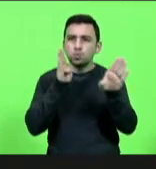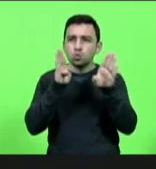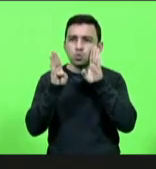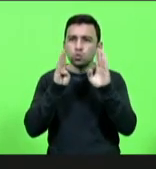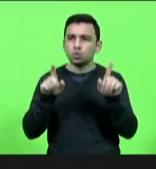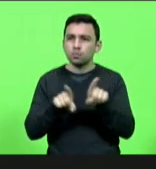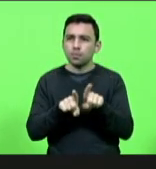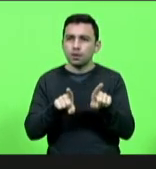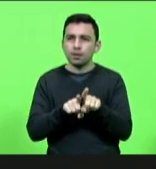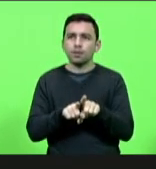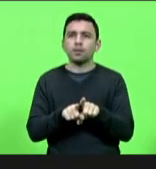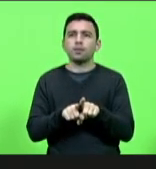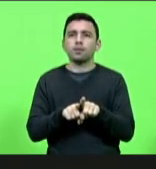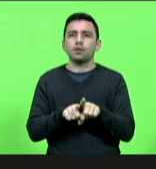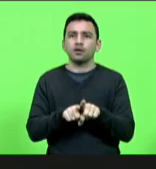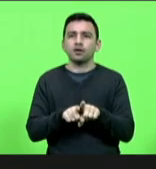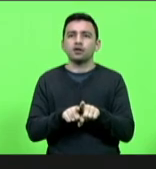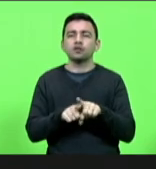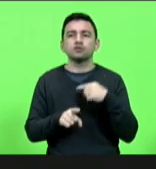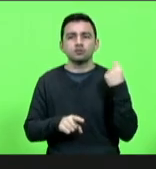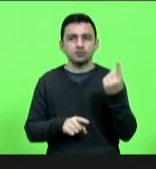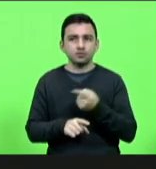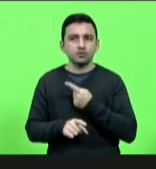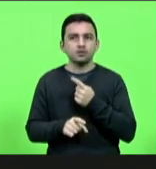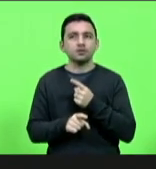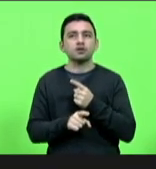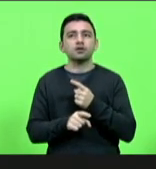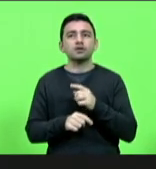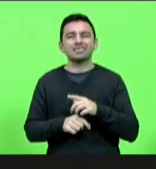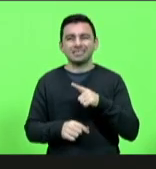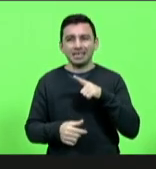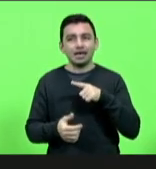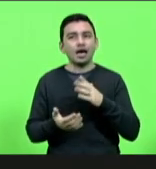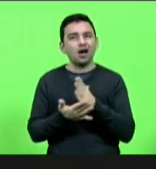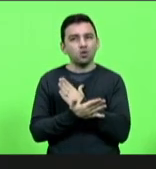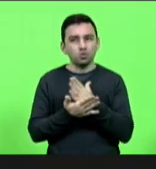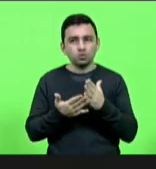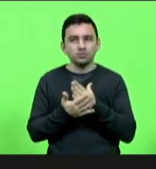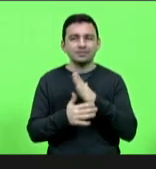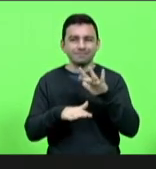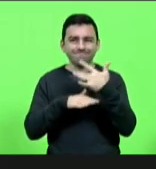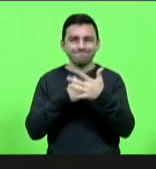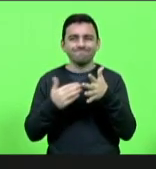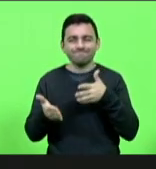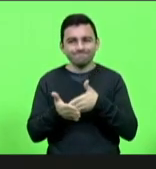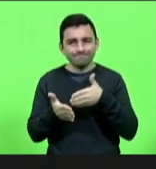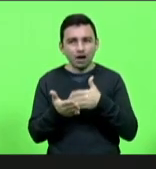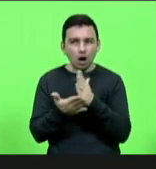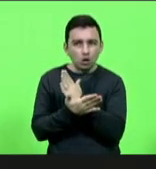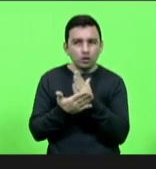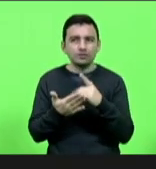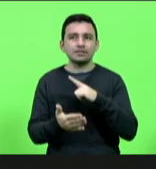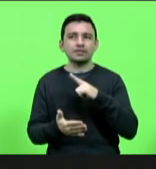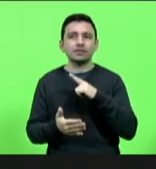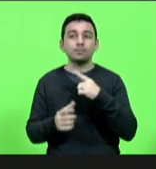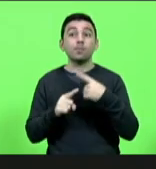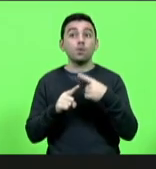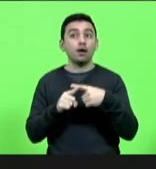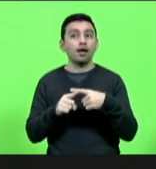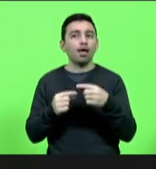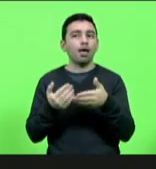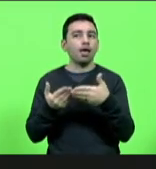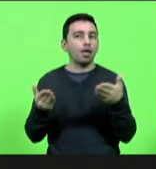embora a gente já vê que nós estamos encontrando limitações dentro dessas redes sociais porque elas também não